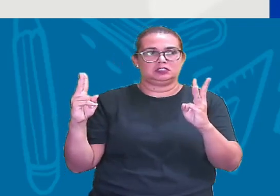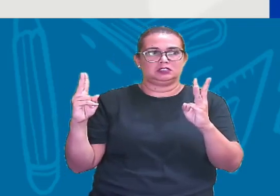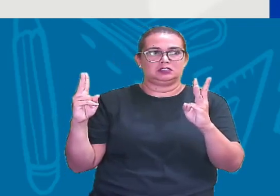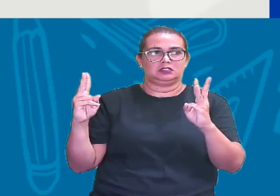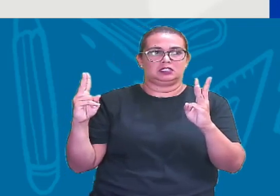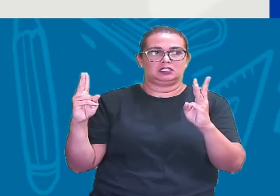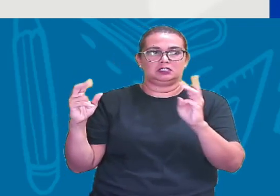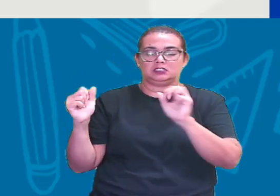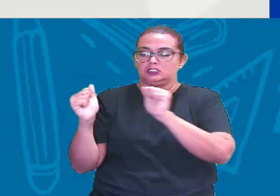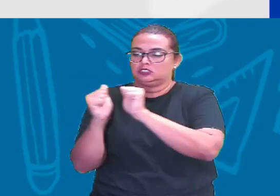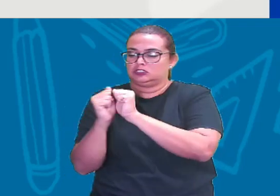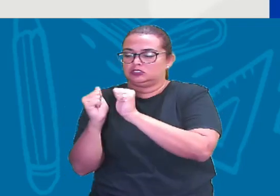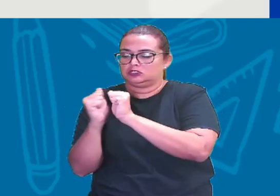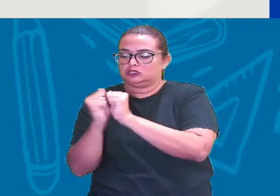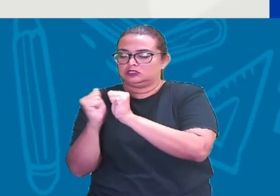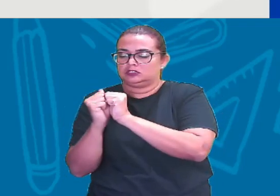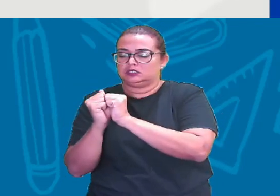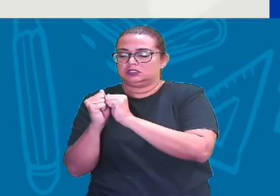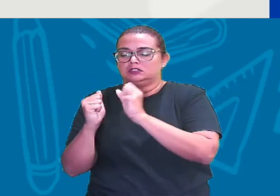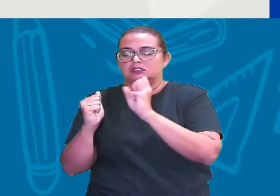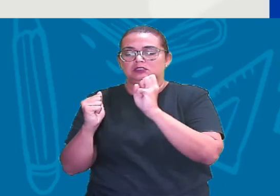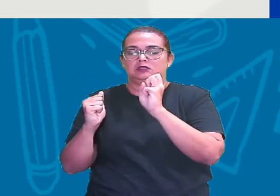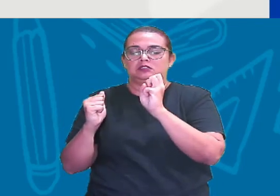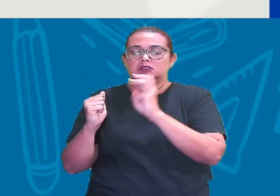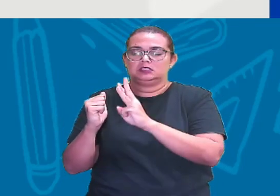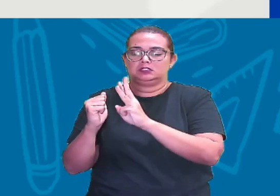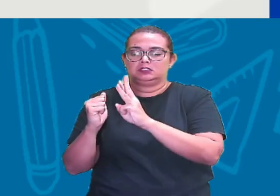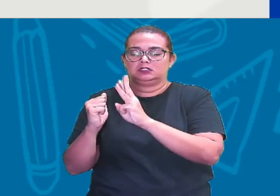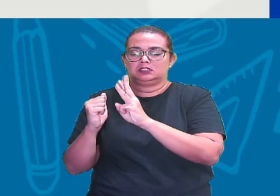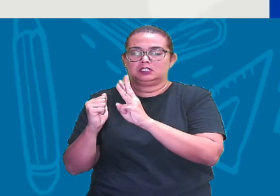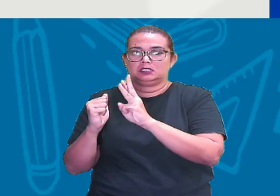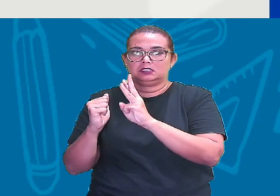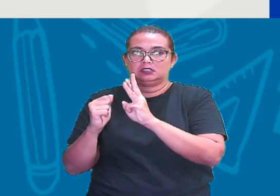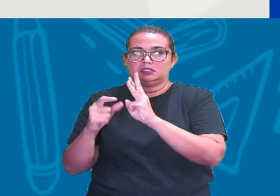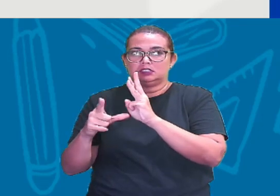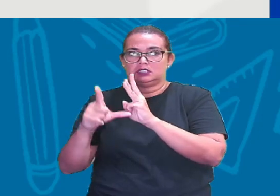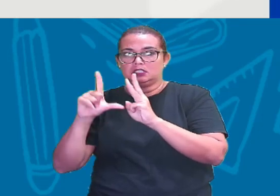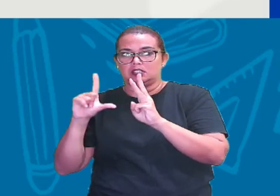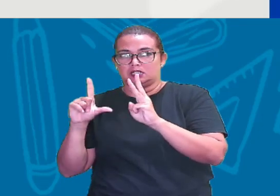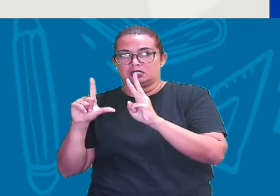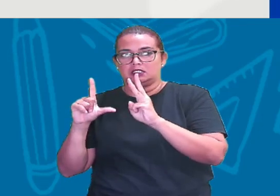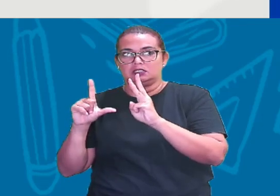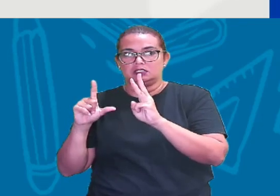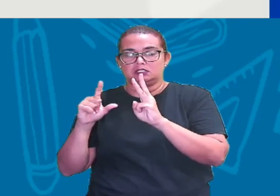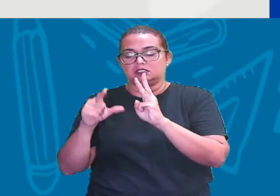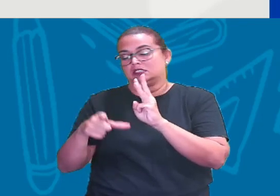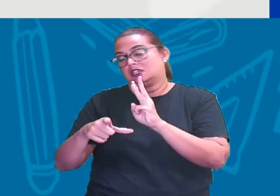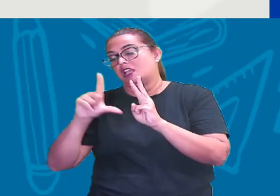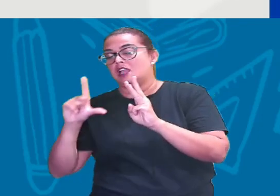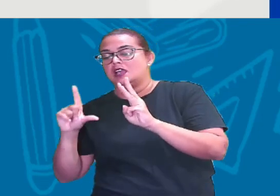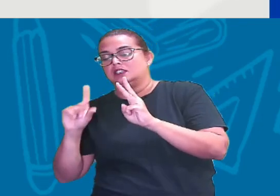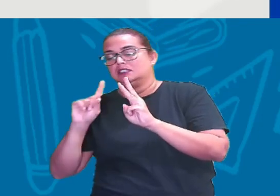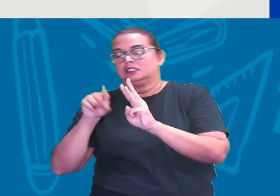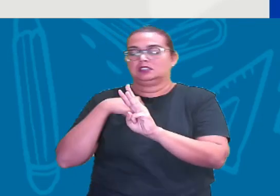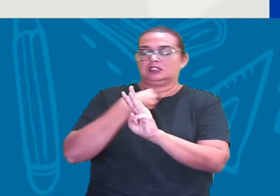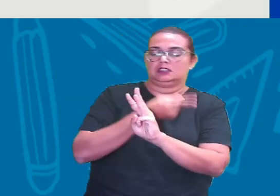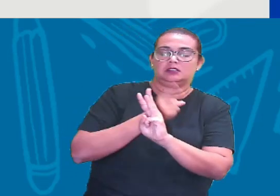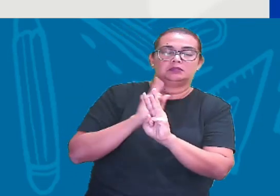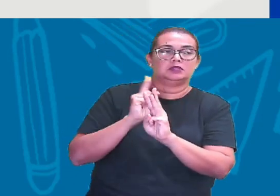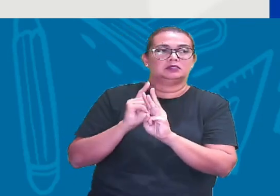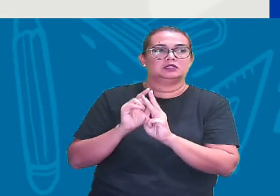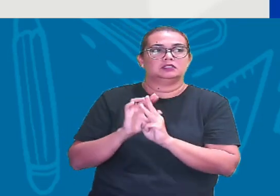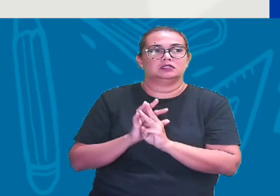Ela está juntinho de 3 Mas ela está antes de 3 E outro detalhe